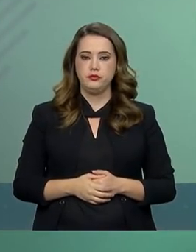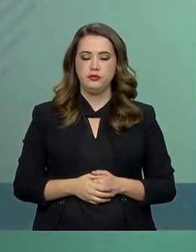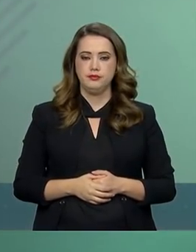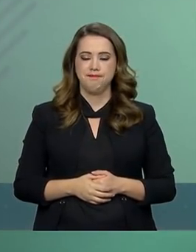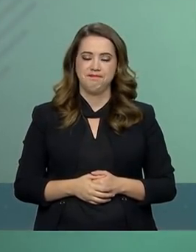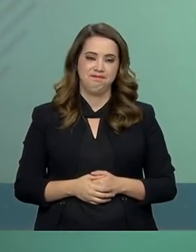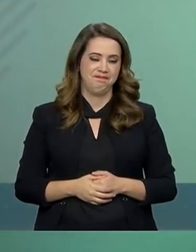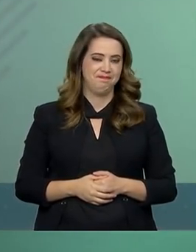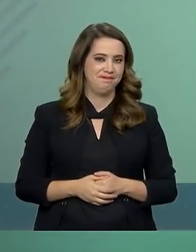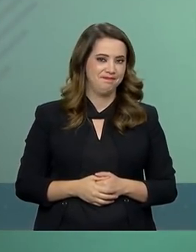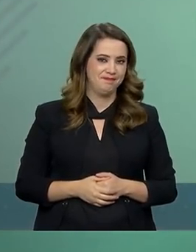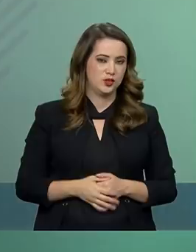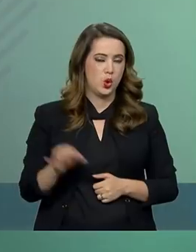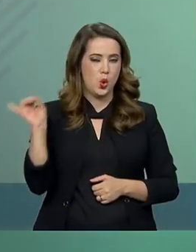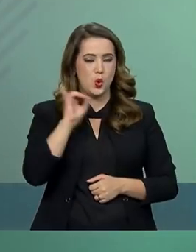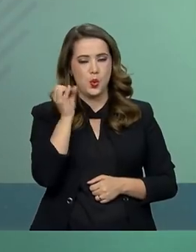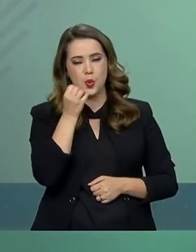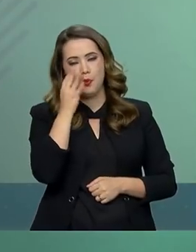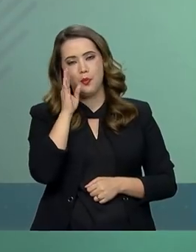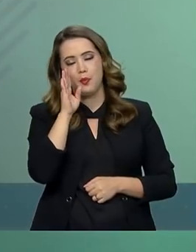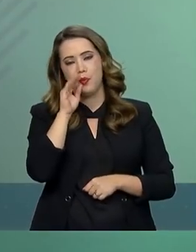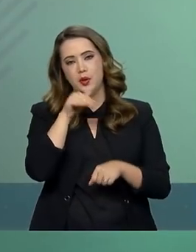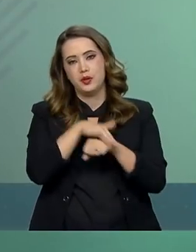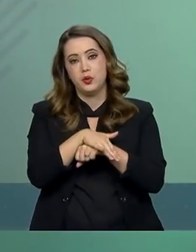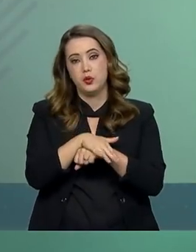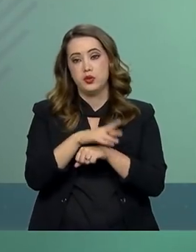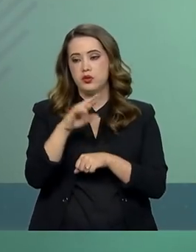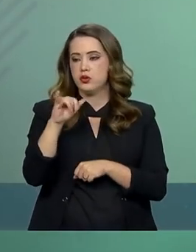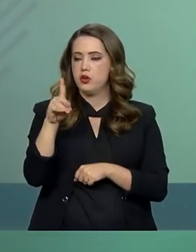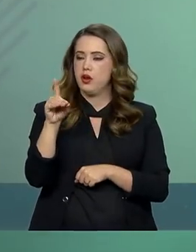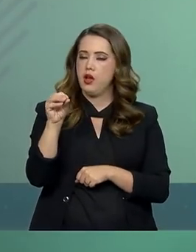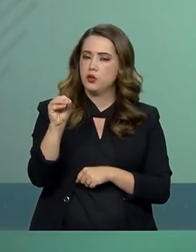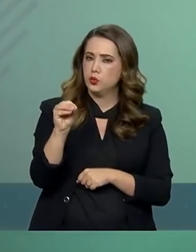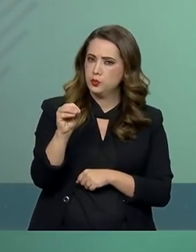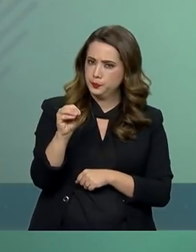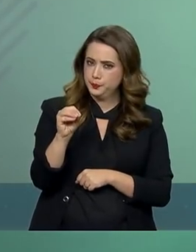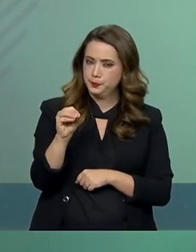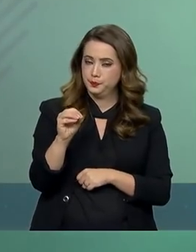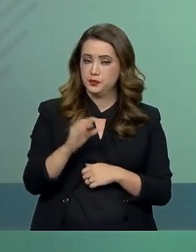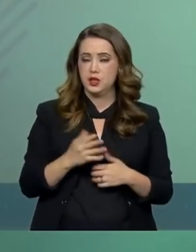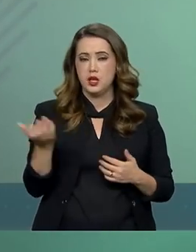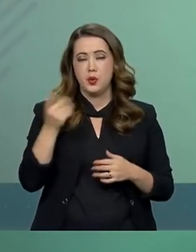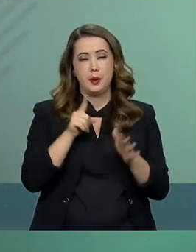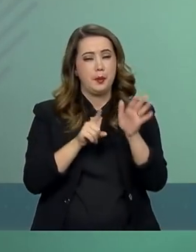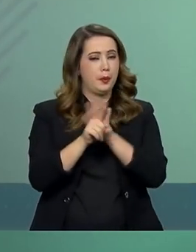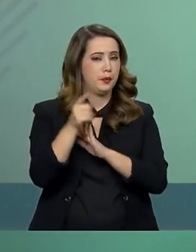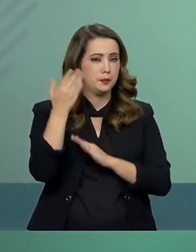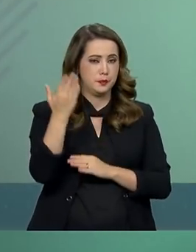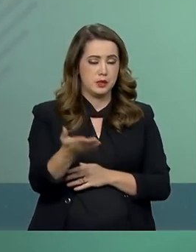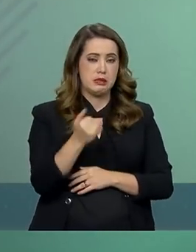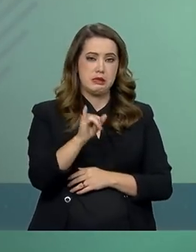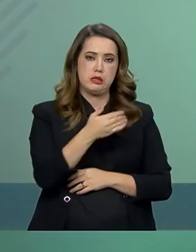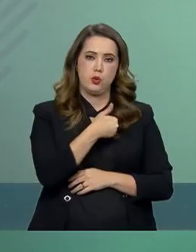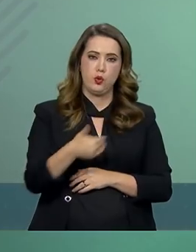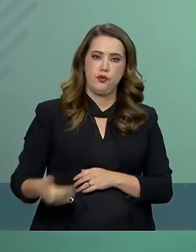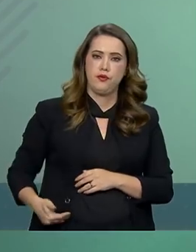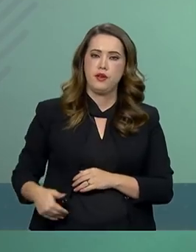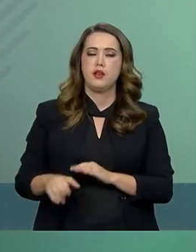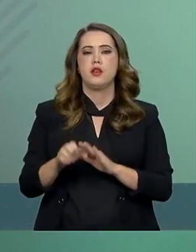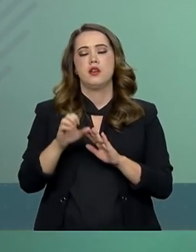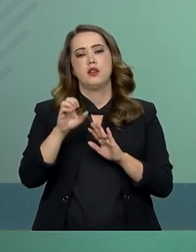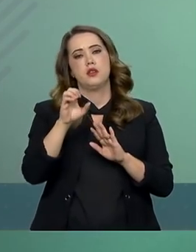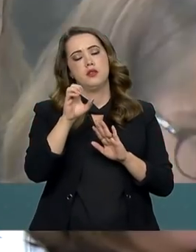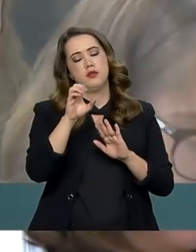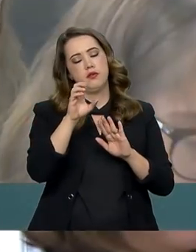Porta-voz, boa noite. Ricardo Della Coleta, da Folha, de São Paulo. Tudo bem, Cá. Eu queria perguntar ao senhor se o governo vai editar uma medida